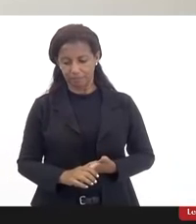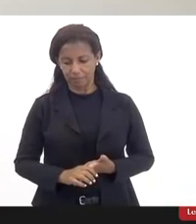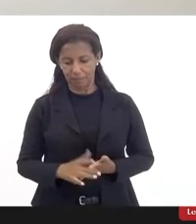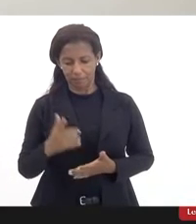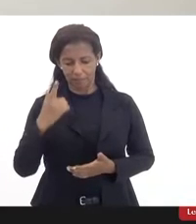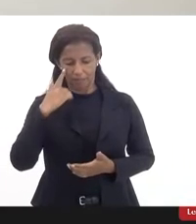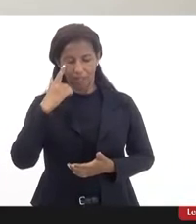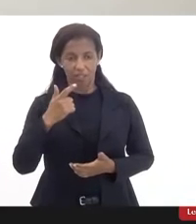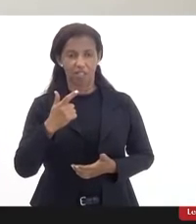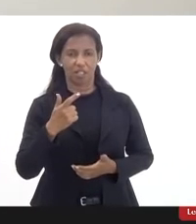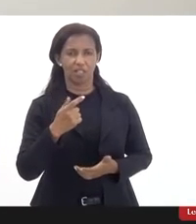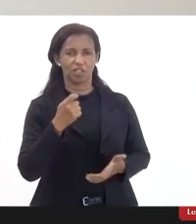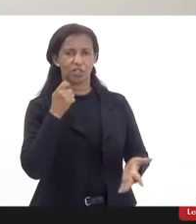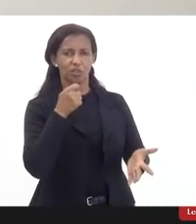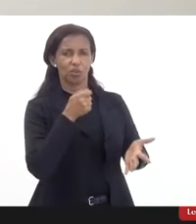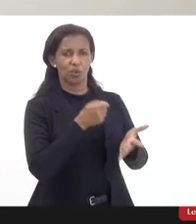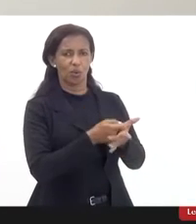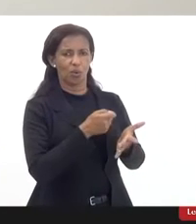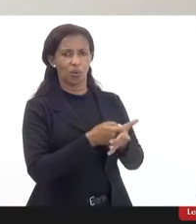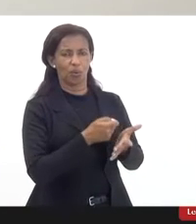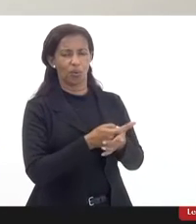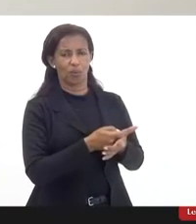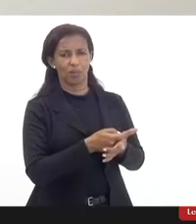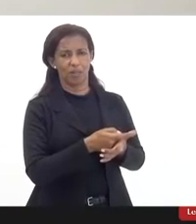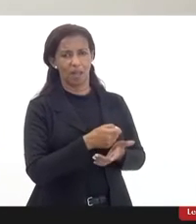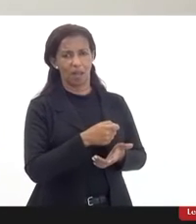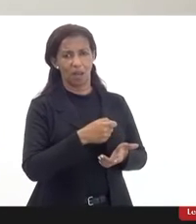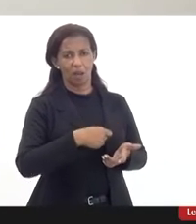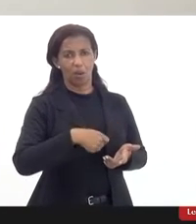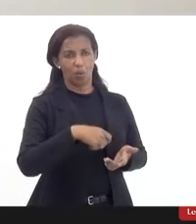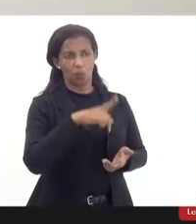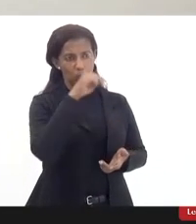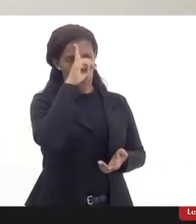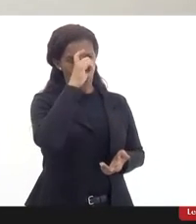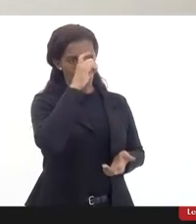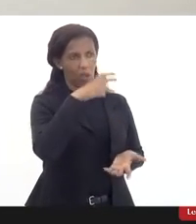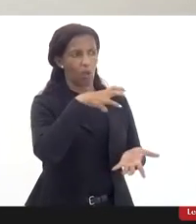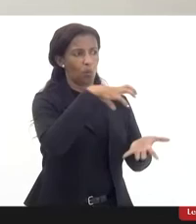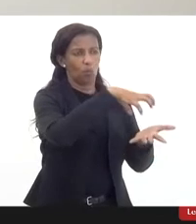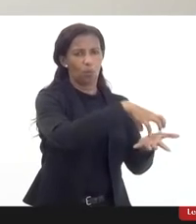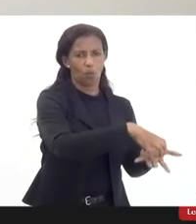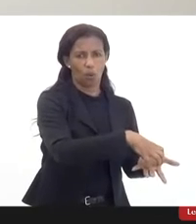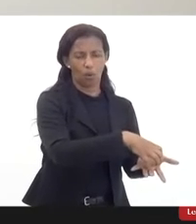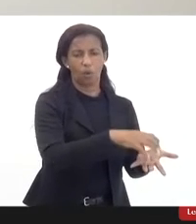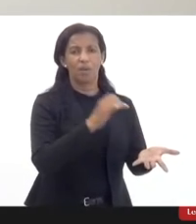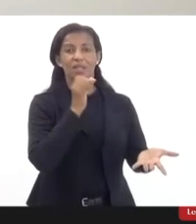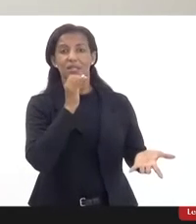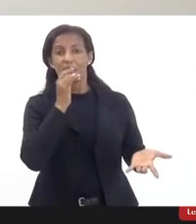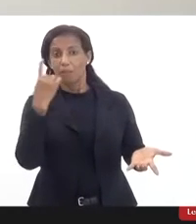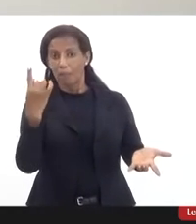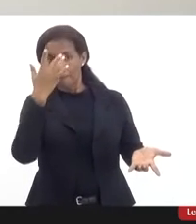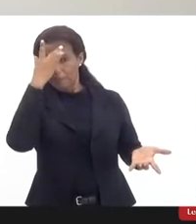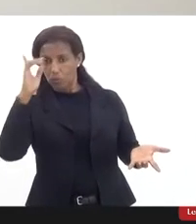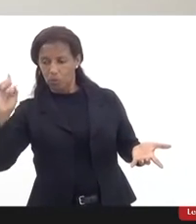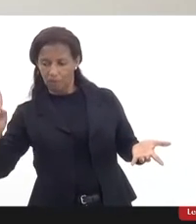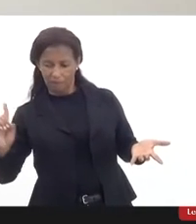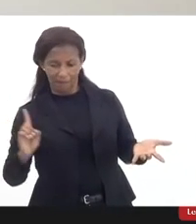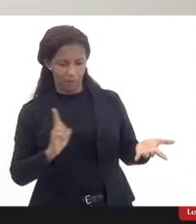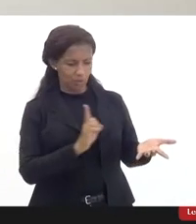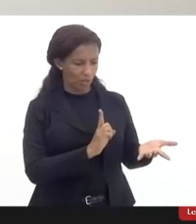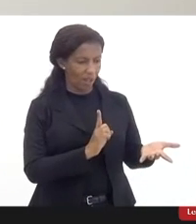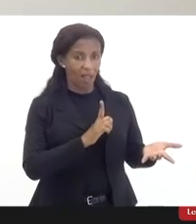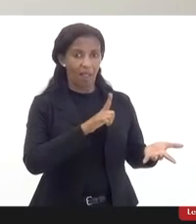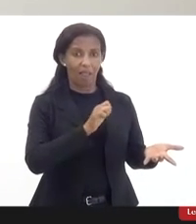emissão de um laudo a expressa autorização do paciente ou de seu responsável o paciente quando ele vai buscar esse laudo ele já